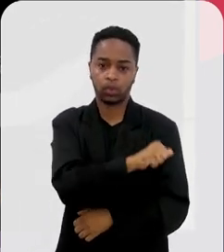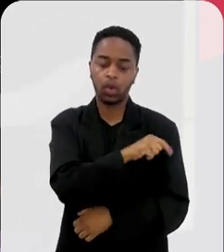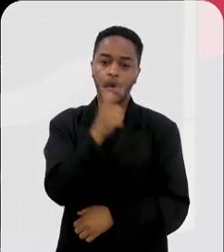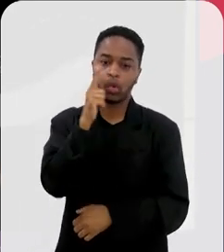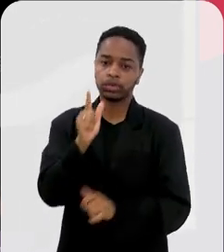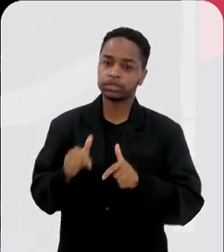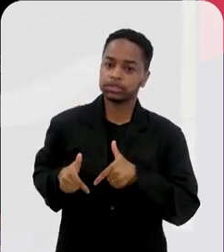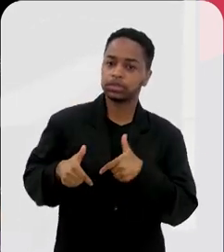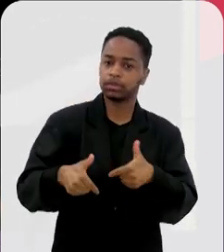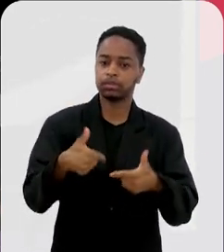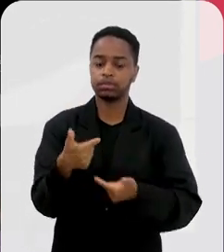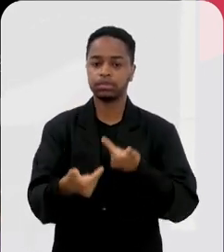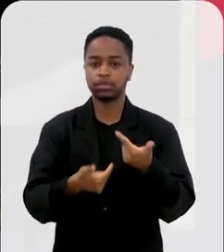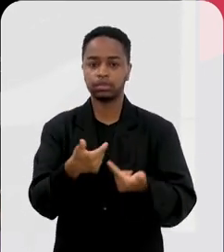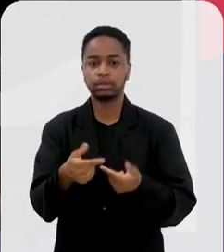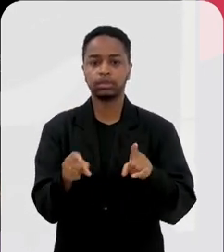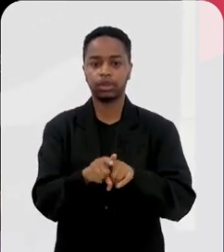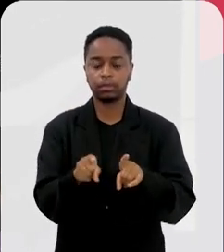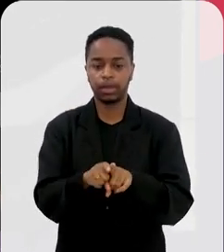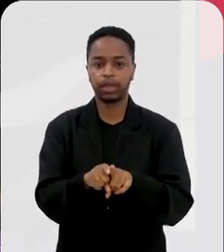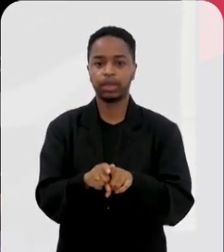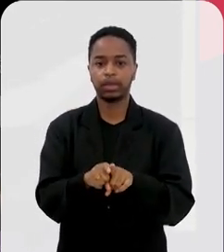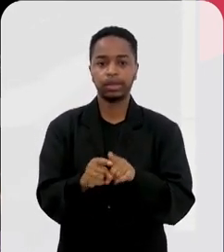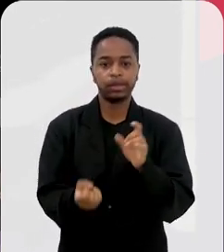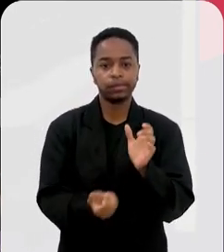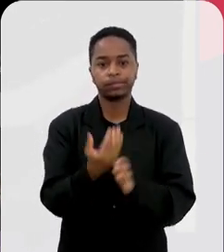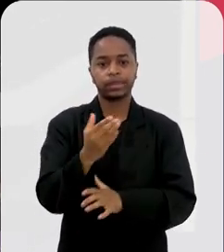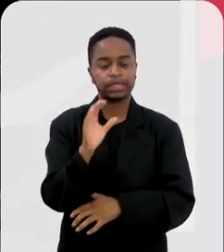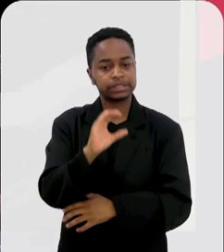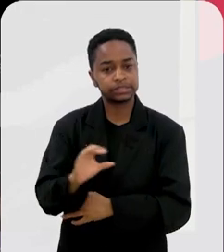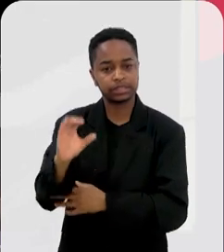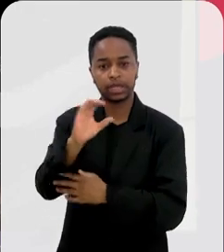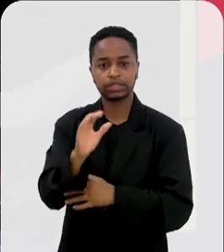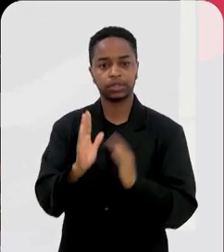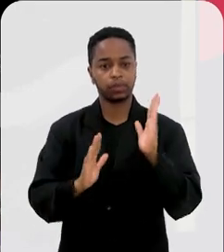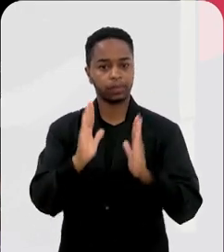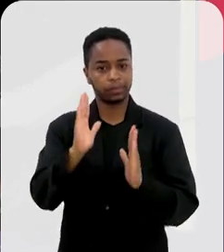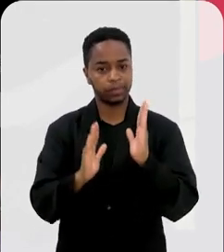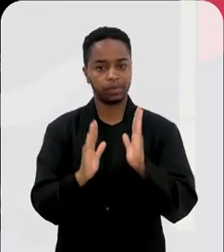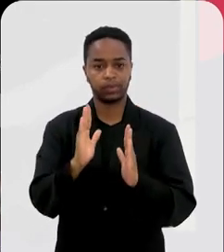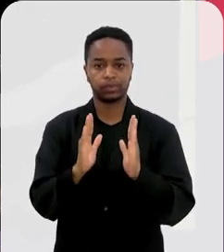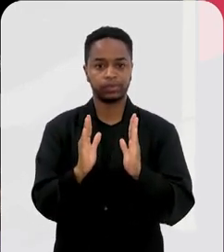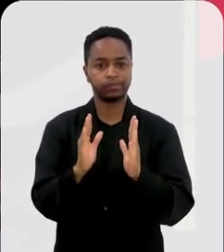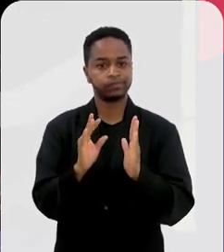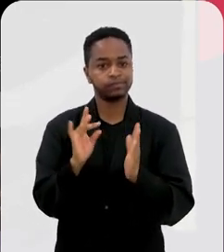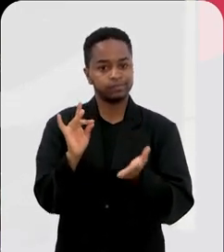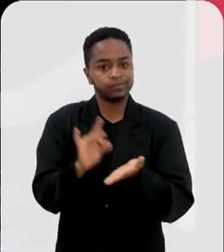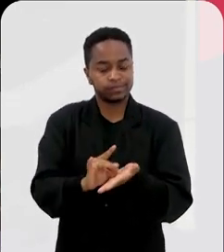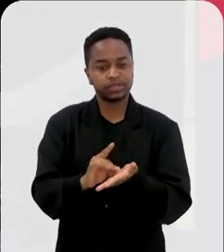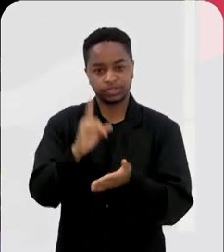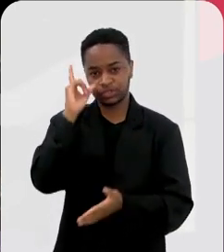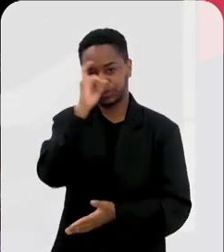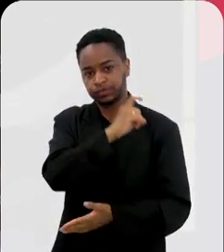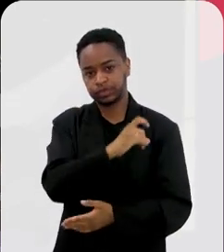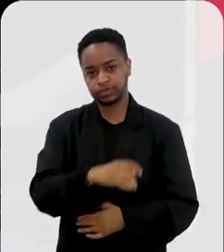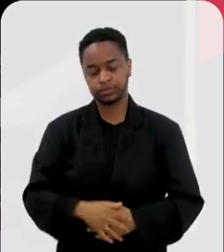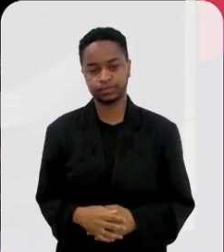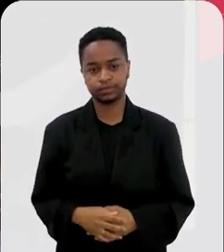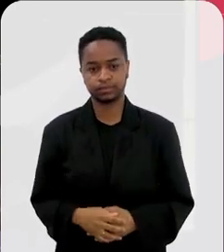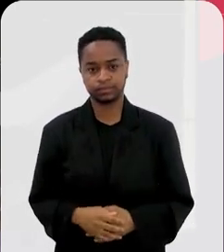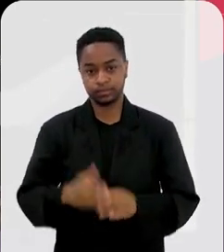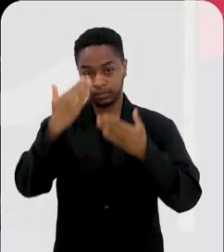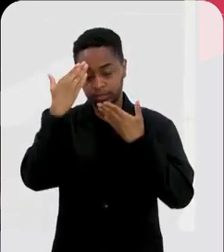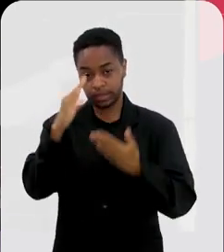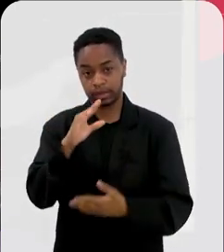conseguisse responder e fazer ciência numa situação de penumbria